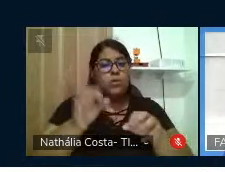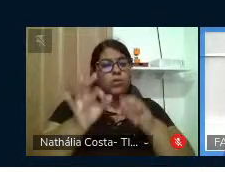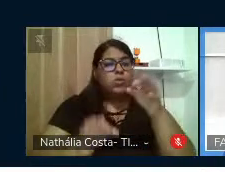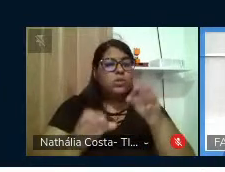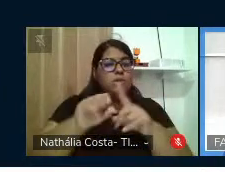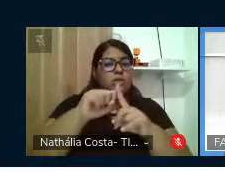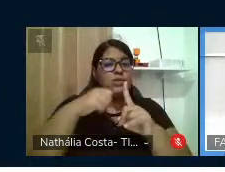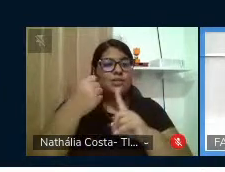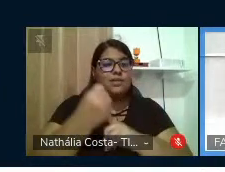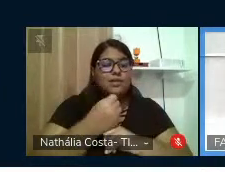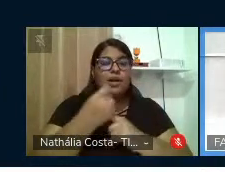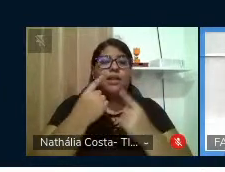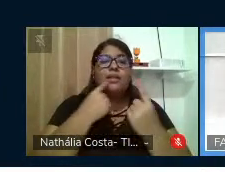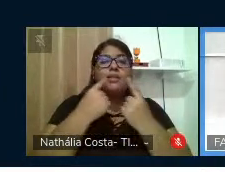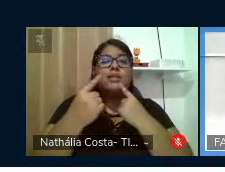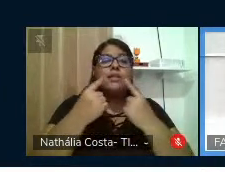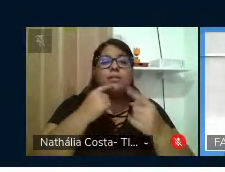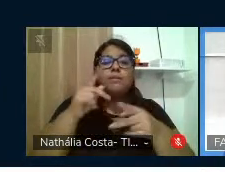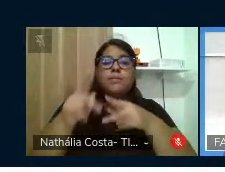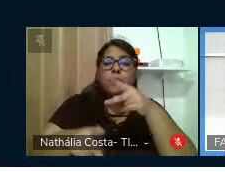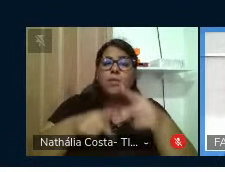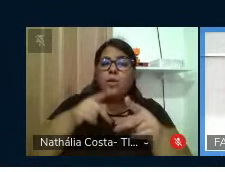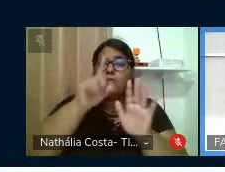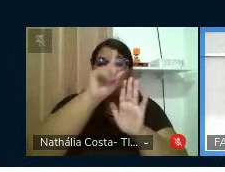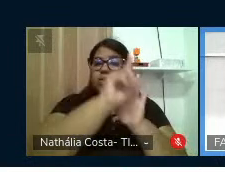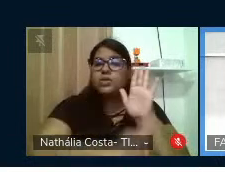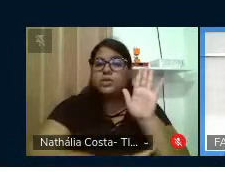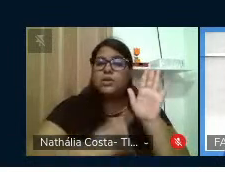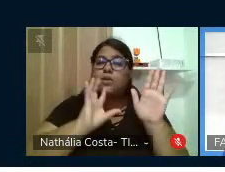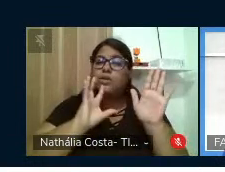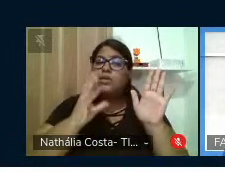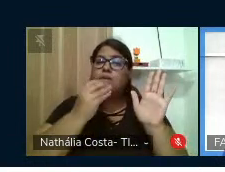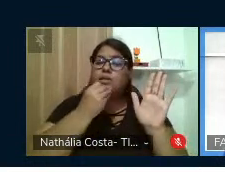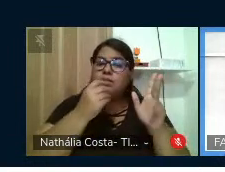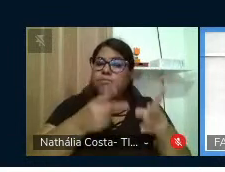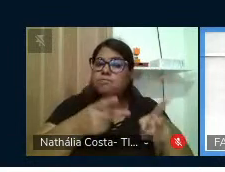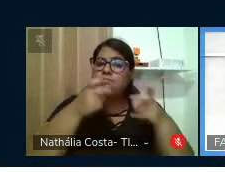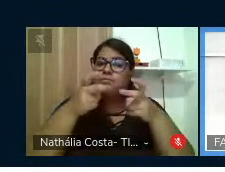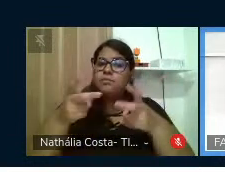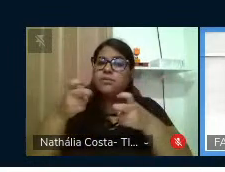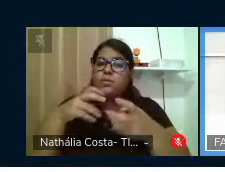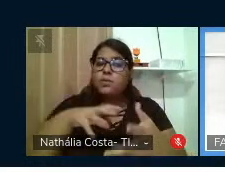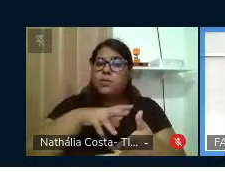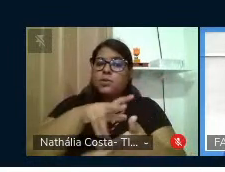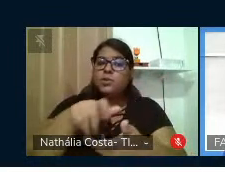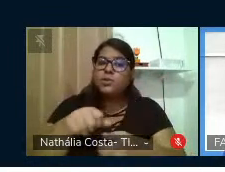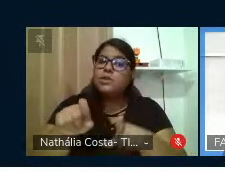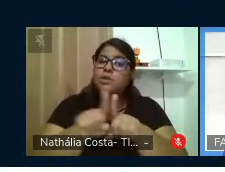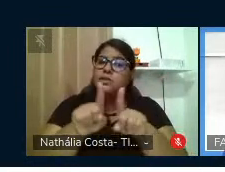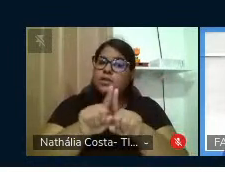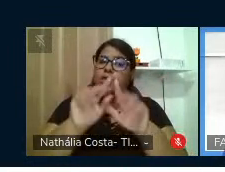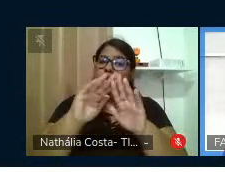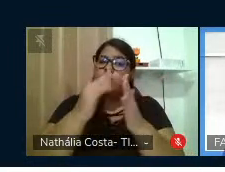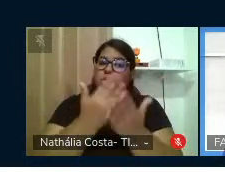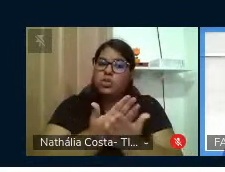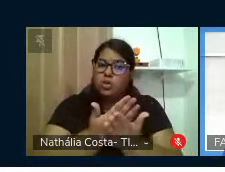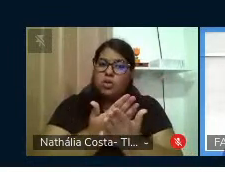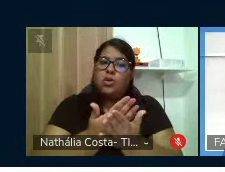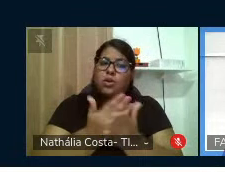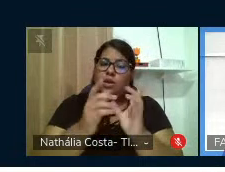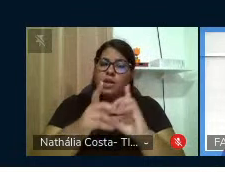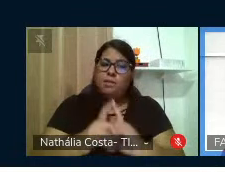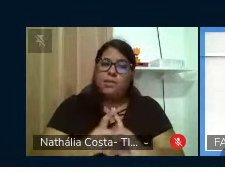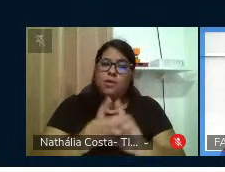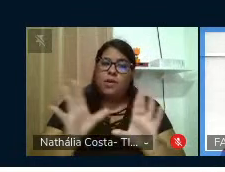o diálogo entre os povos, o direito ao conhecimento, a leitura do mundo e da palavra e a escola alegre e democrática.